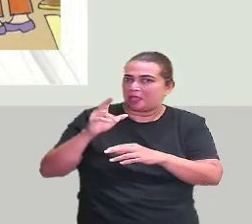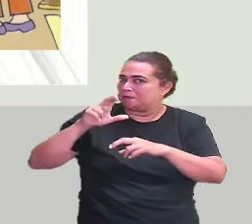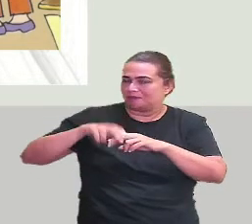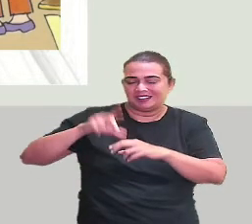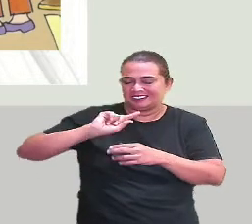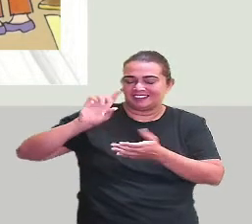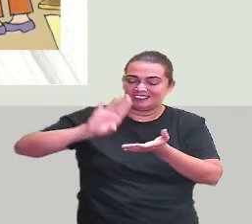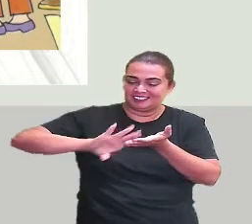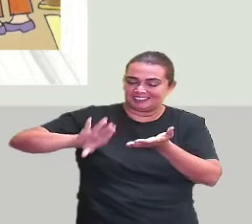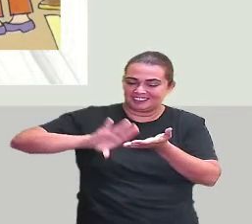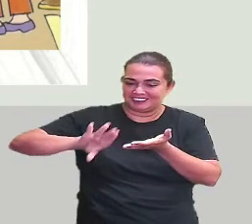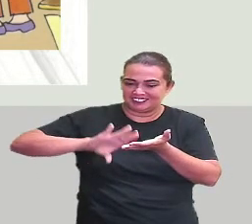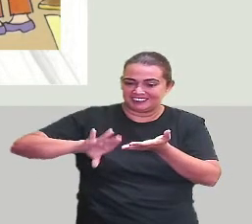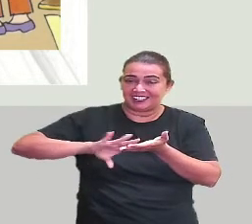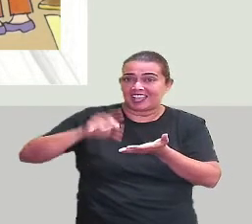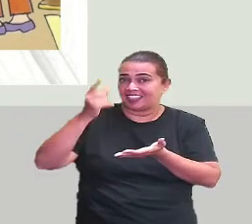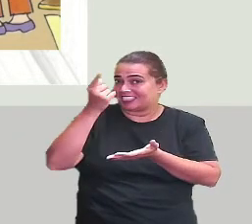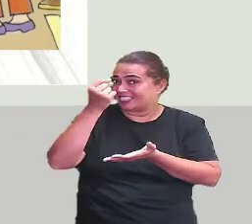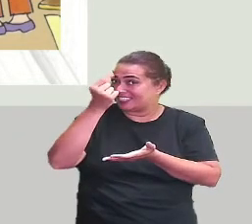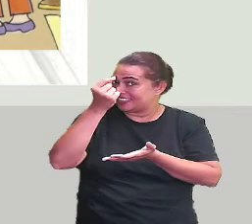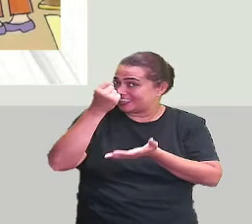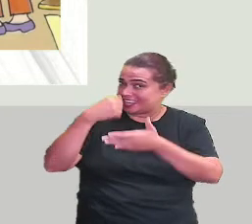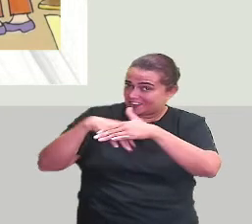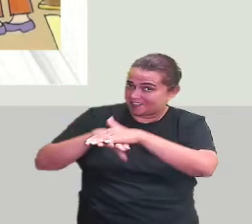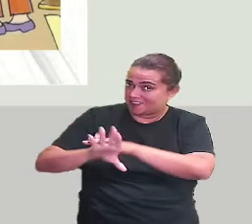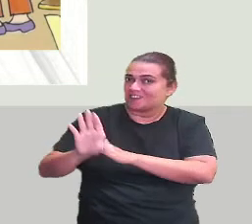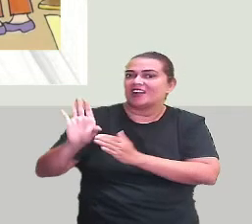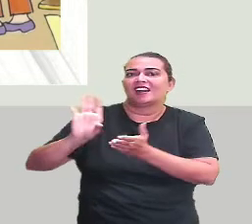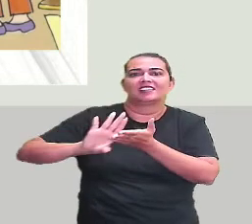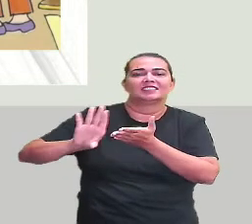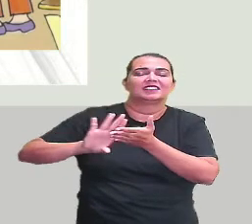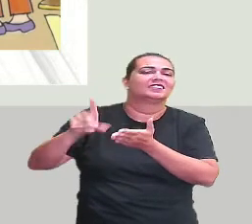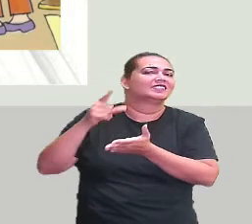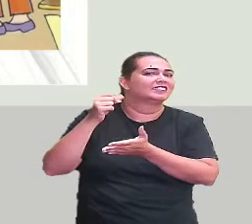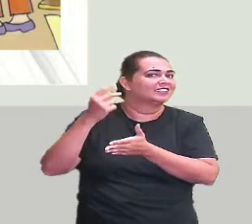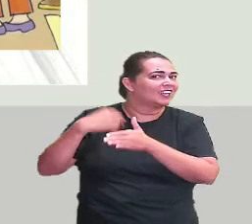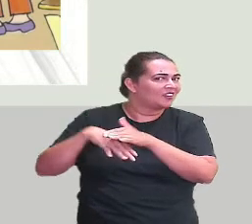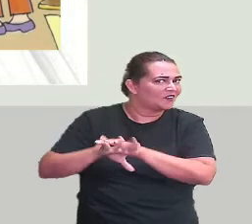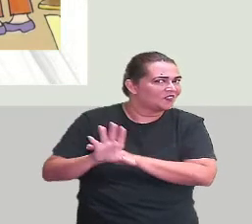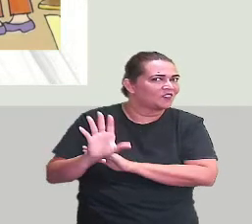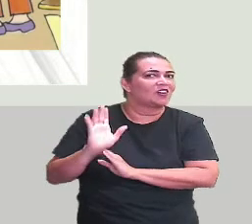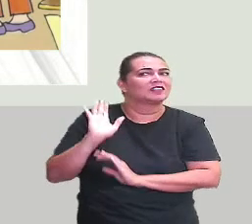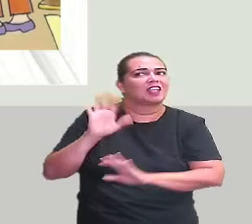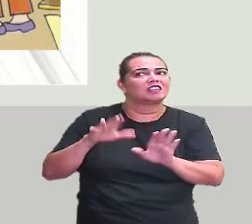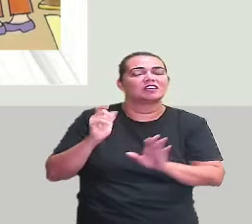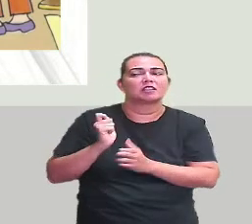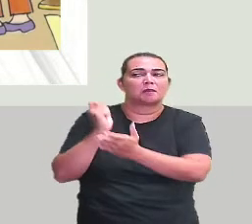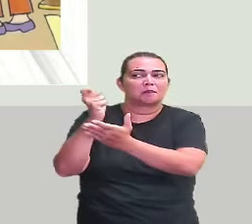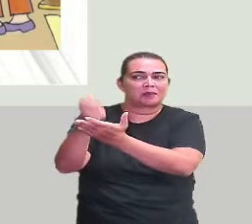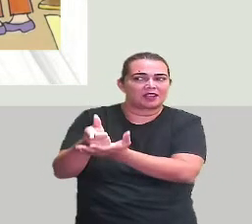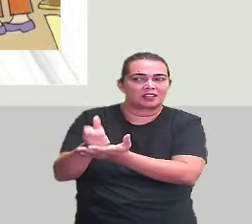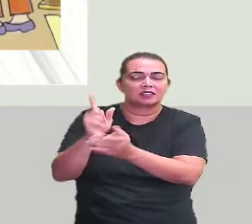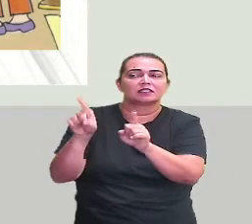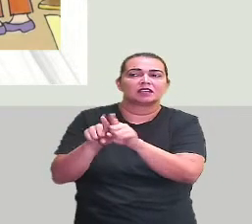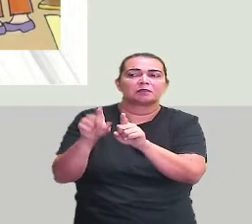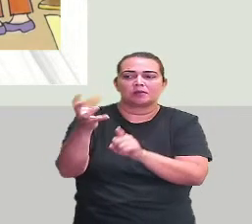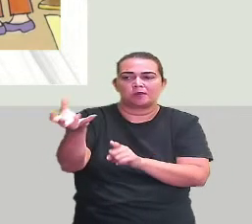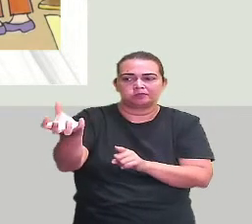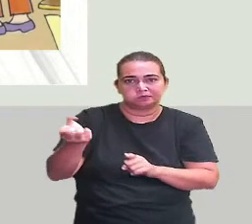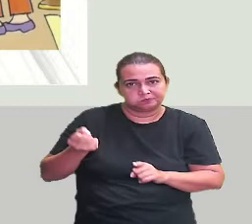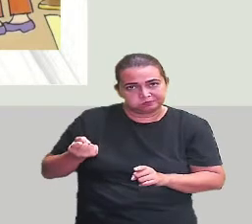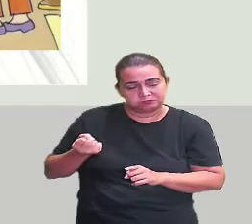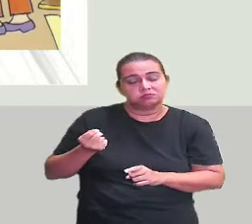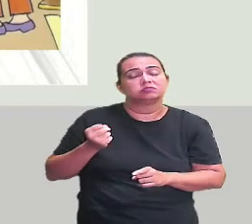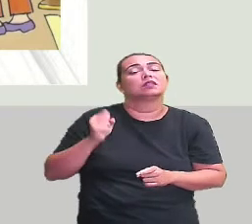botam dinheiro, pagam contas e às vezes também tiram dinheiro desse local. Isso aí ele está falando dos